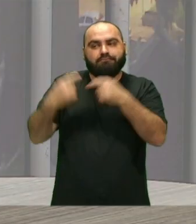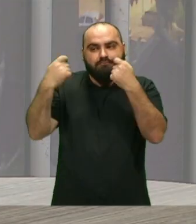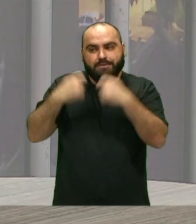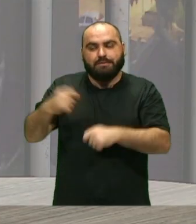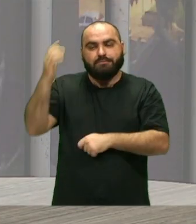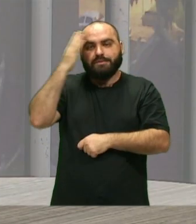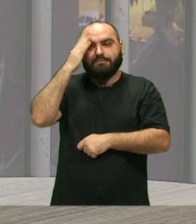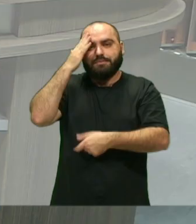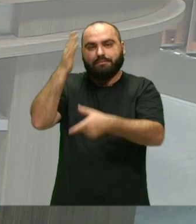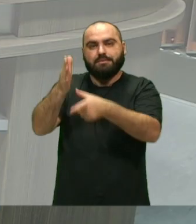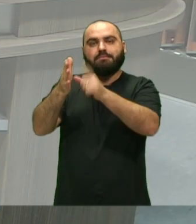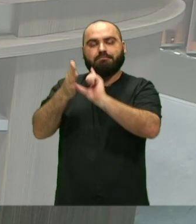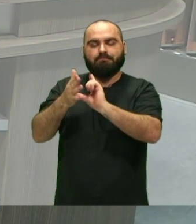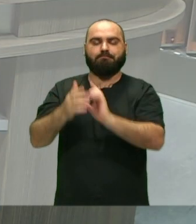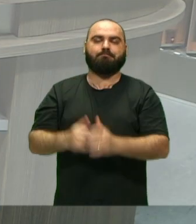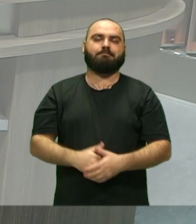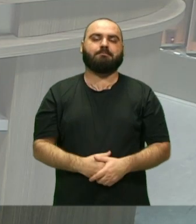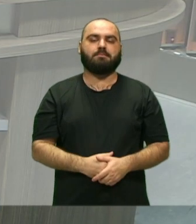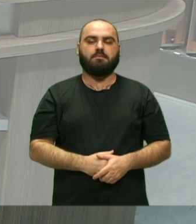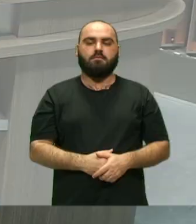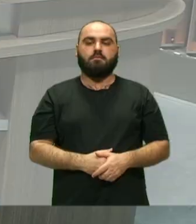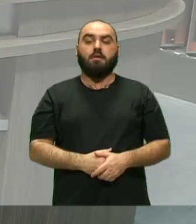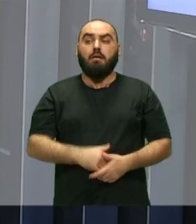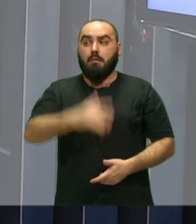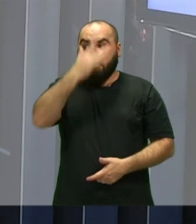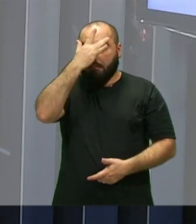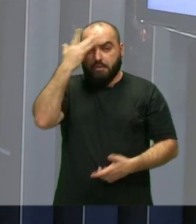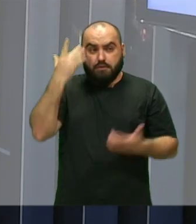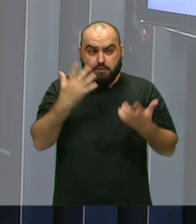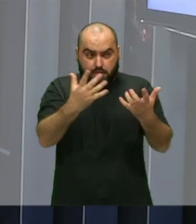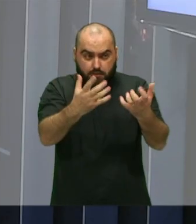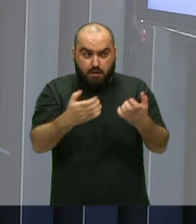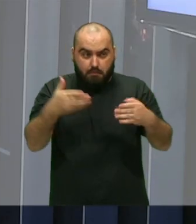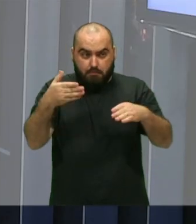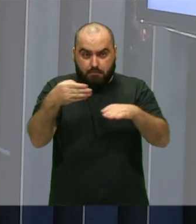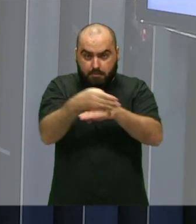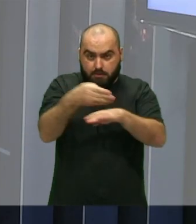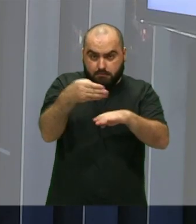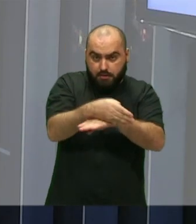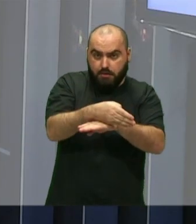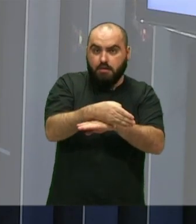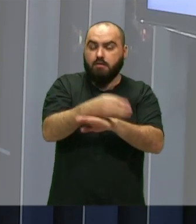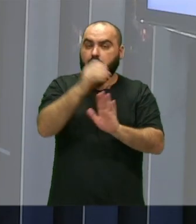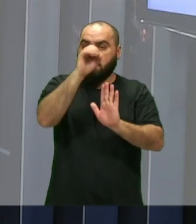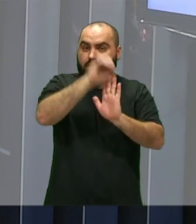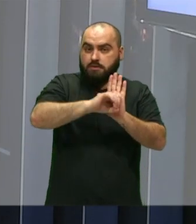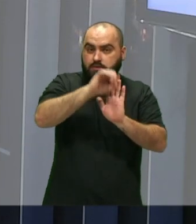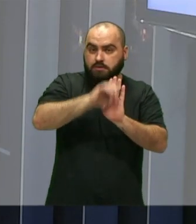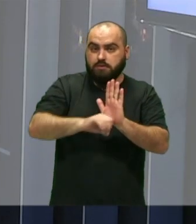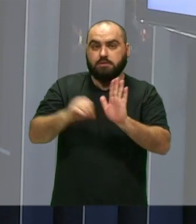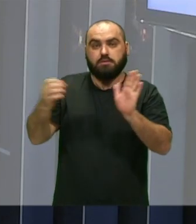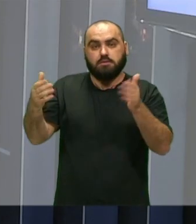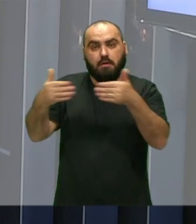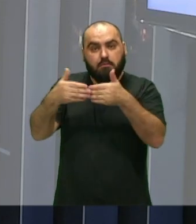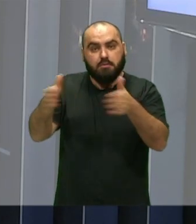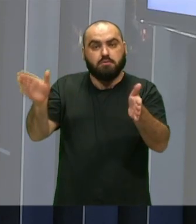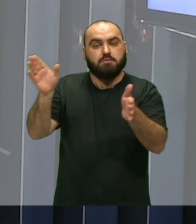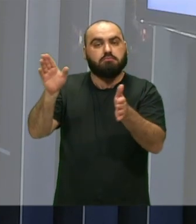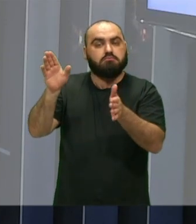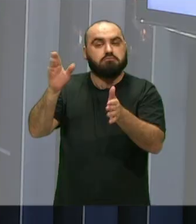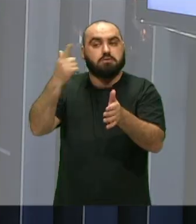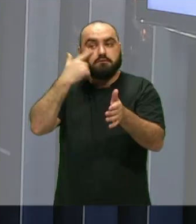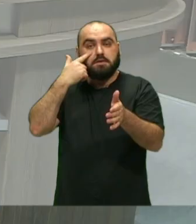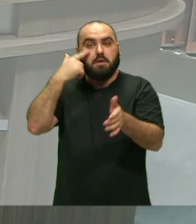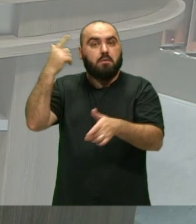acertar o local Para o domingo E quem quiser participar Tanto das oficinas Quanto da mesa de abertura Ter acesso a esse